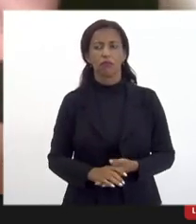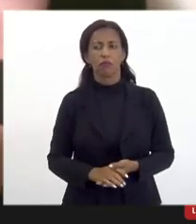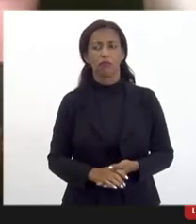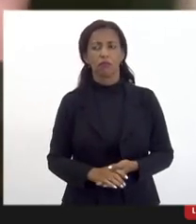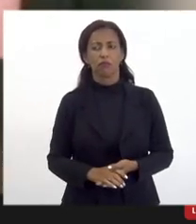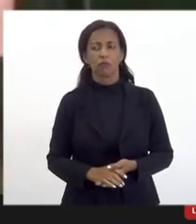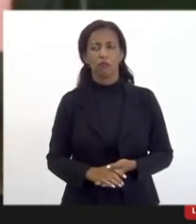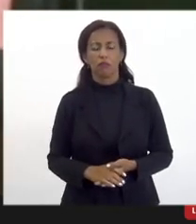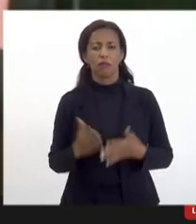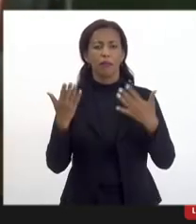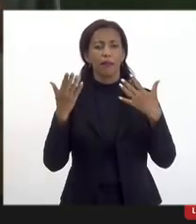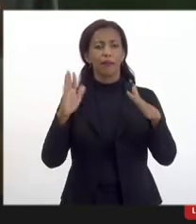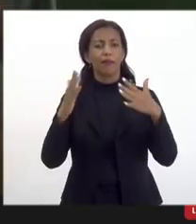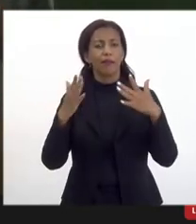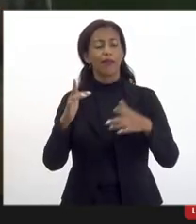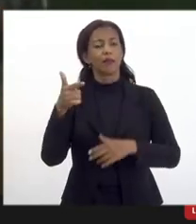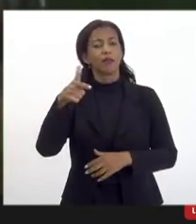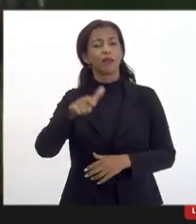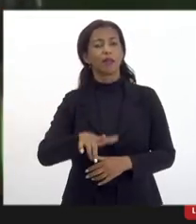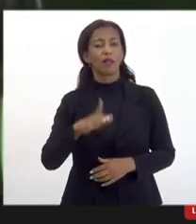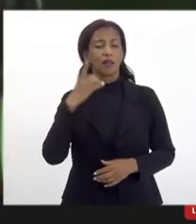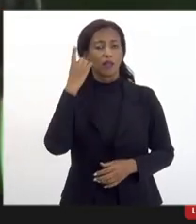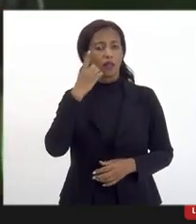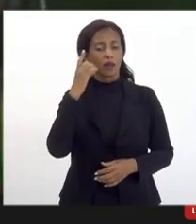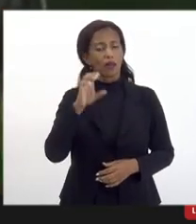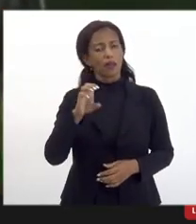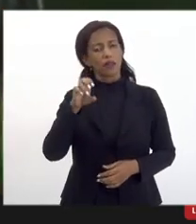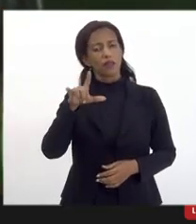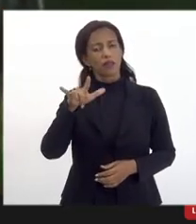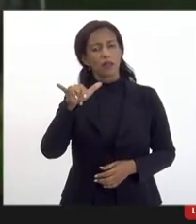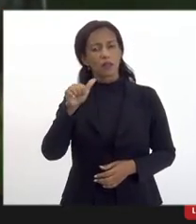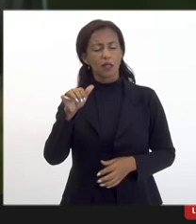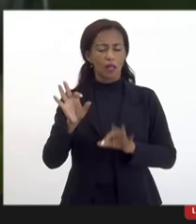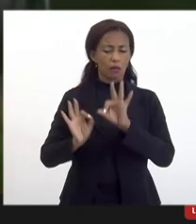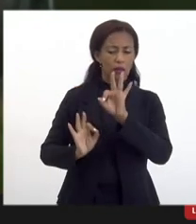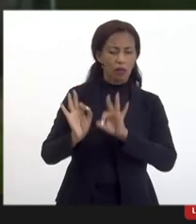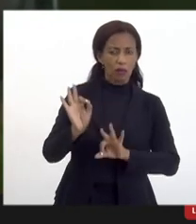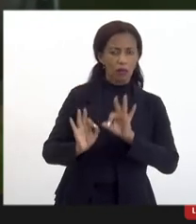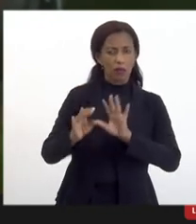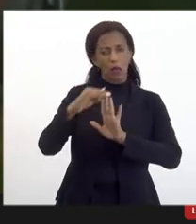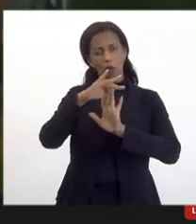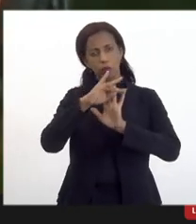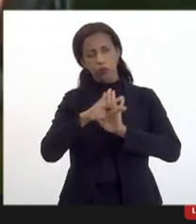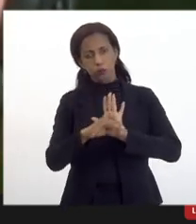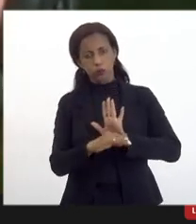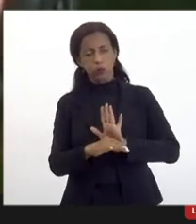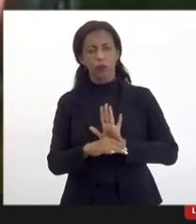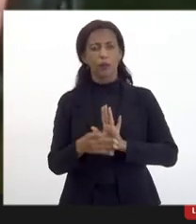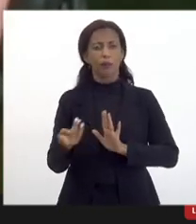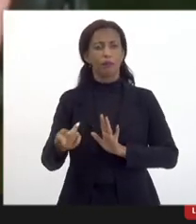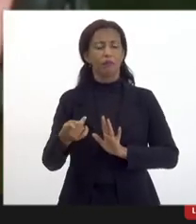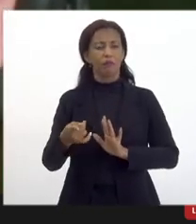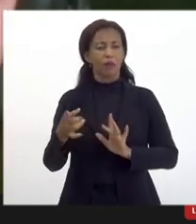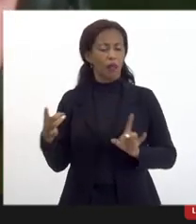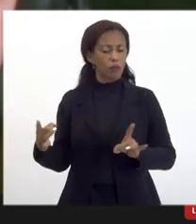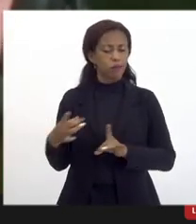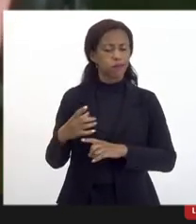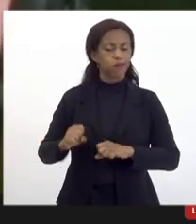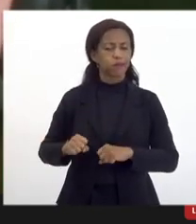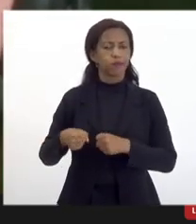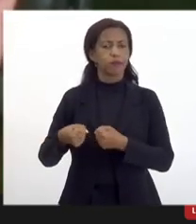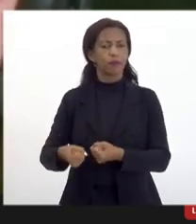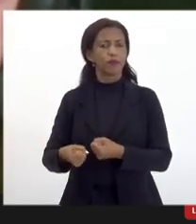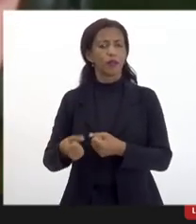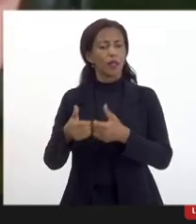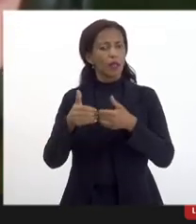parabenizar mais uma vez a deputada Célia pela organização pela disponibilidade